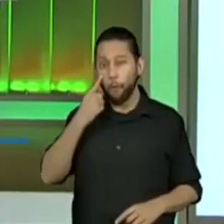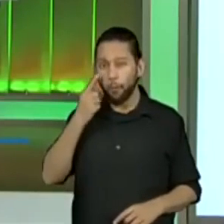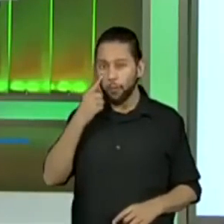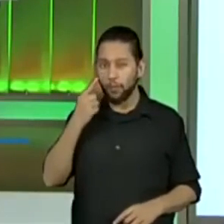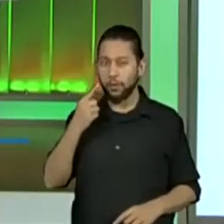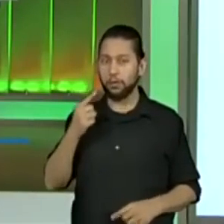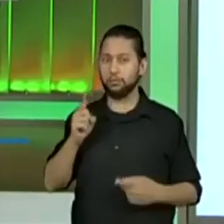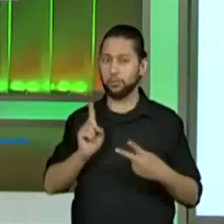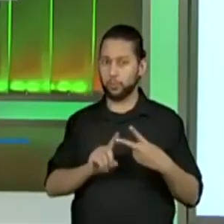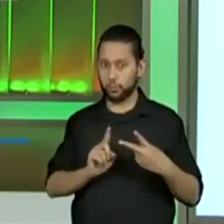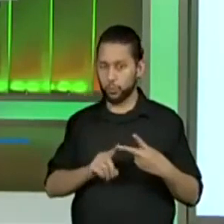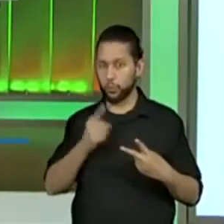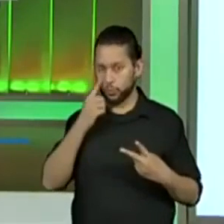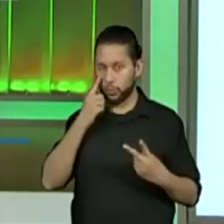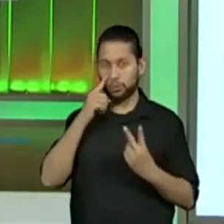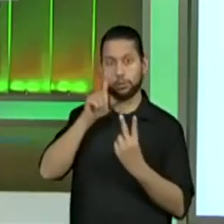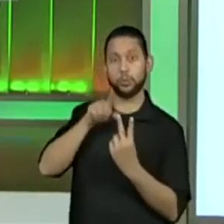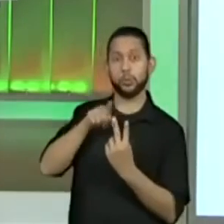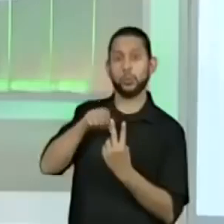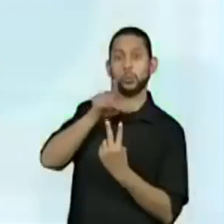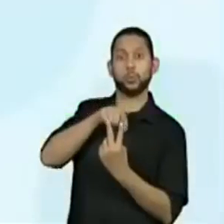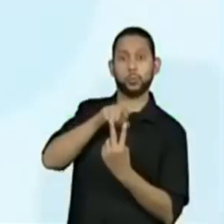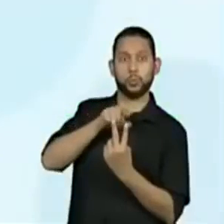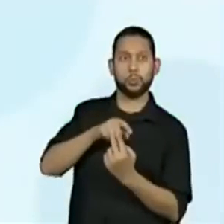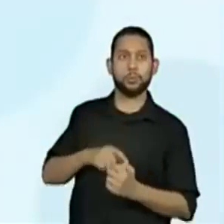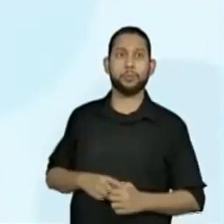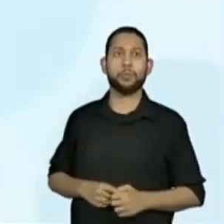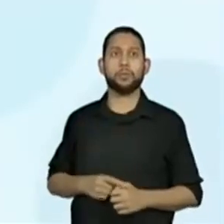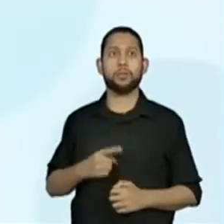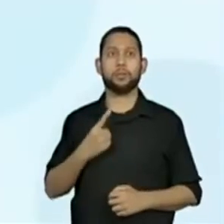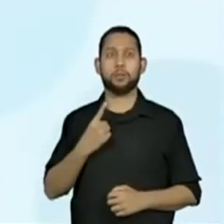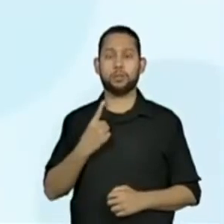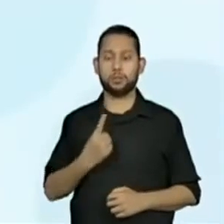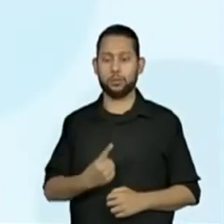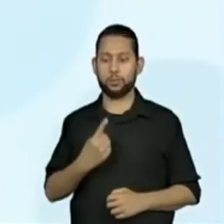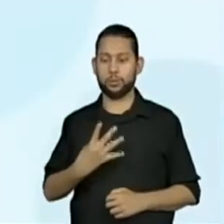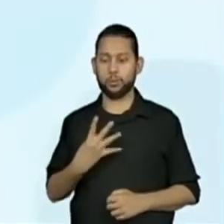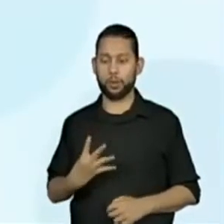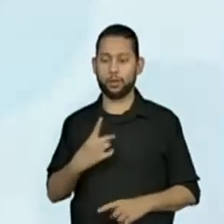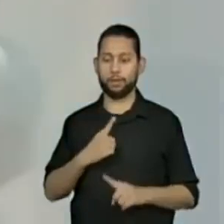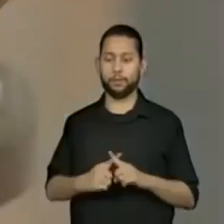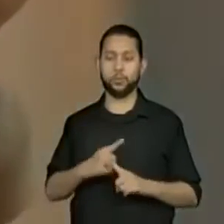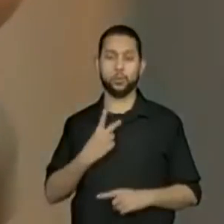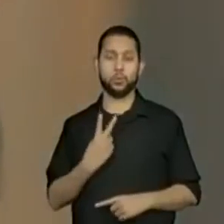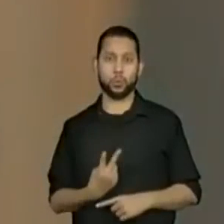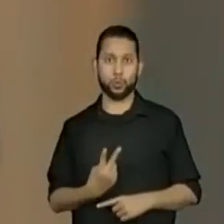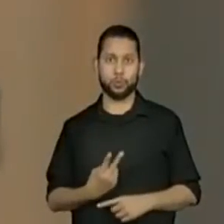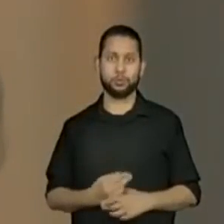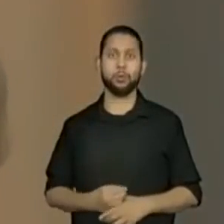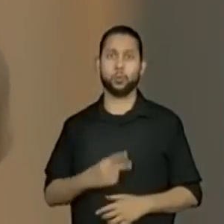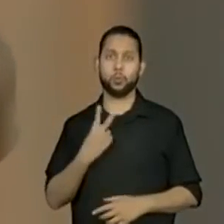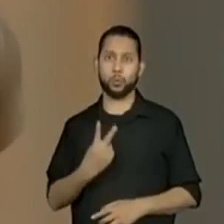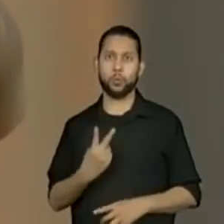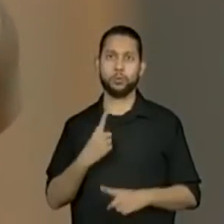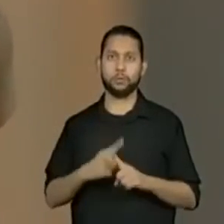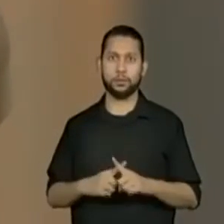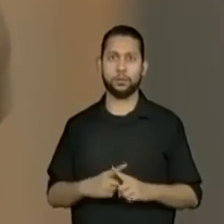nossa segunda situação. Observem. Duas vezes 144. Vamos lá? Duas vezes.